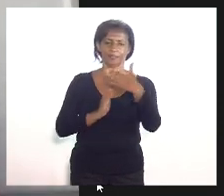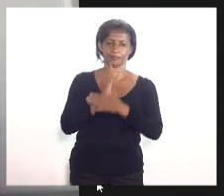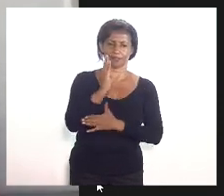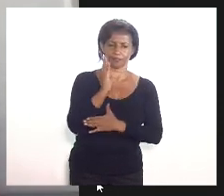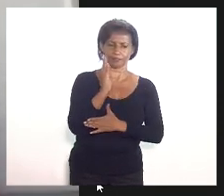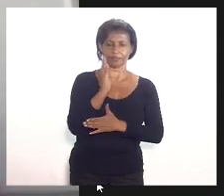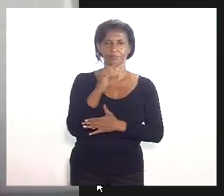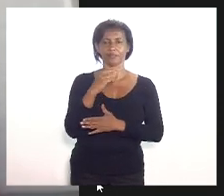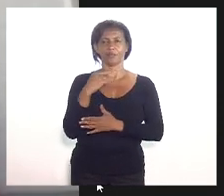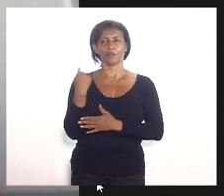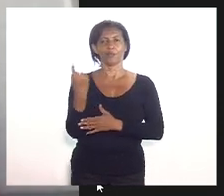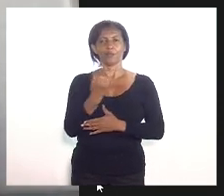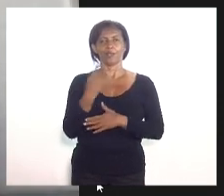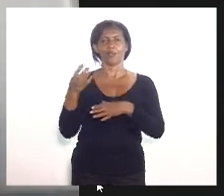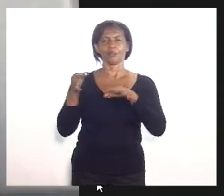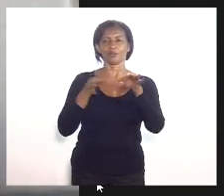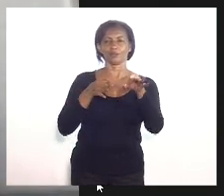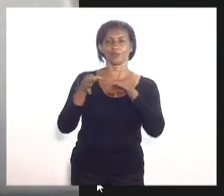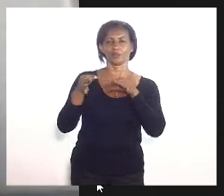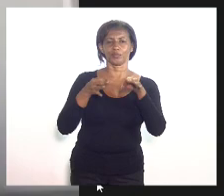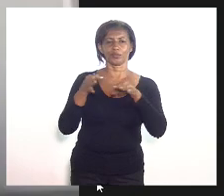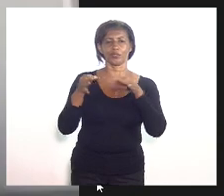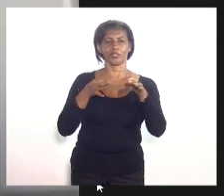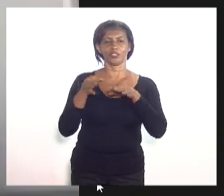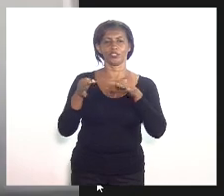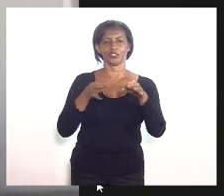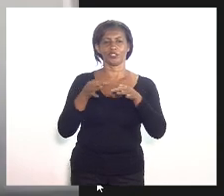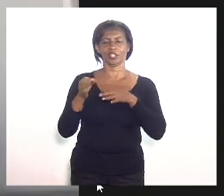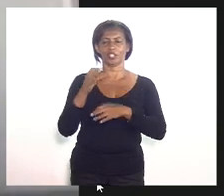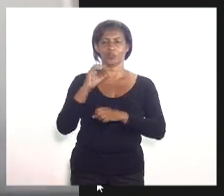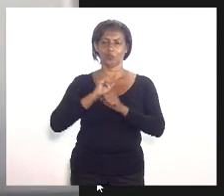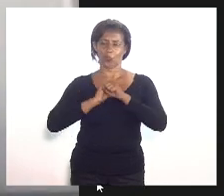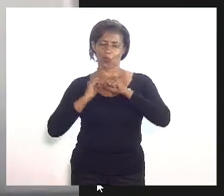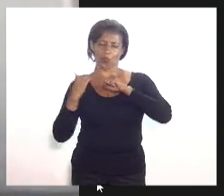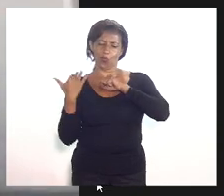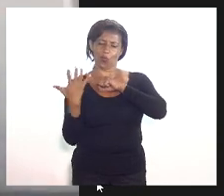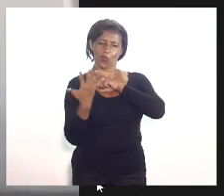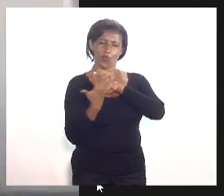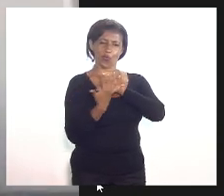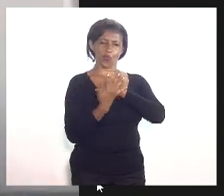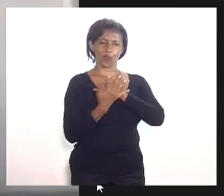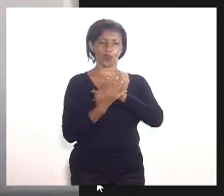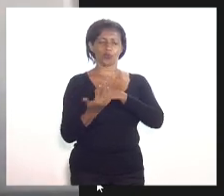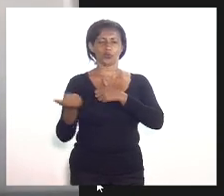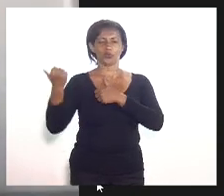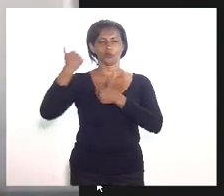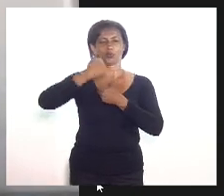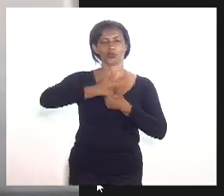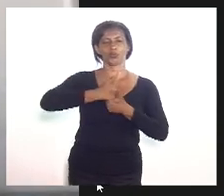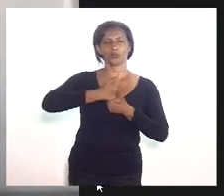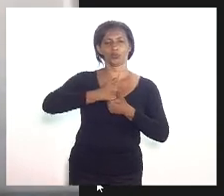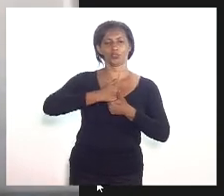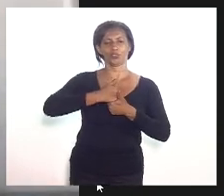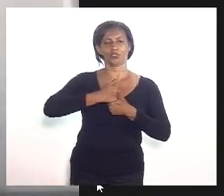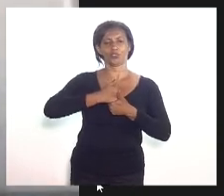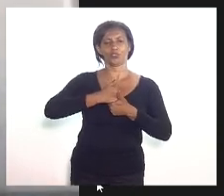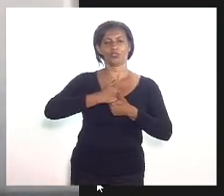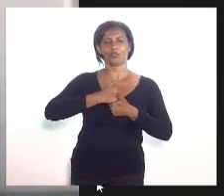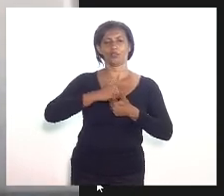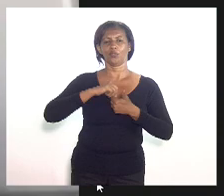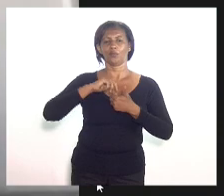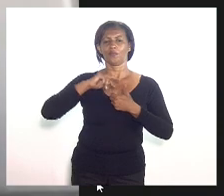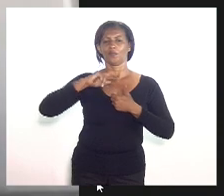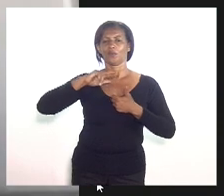do nosso projeto, que cria aí o dossiê COVID. Aí chegou o substitutivo. Não deixa